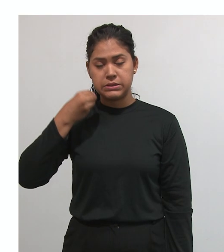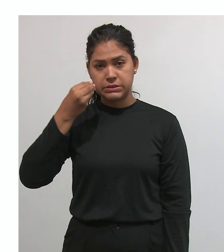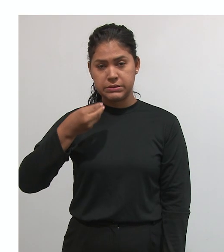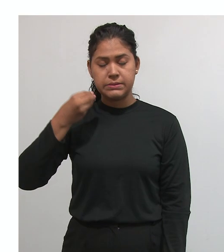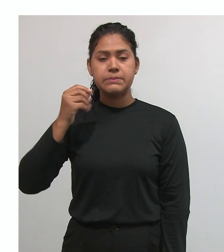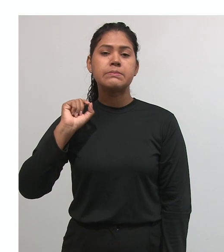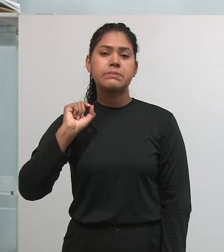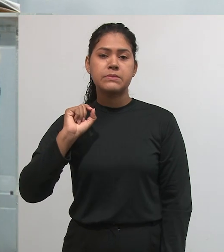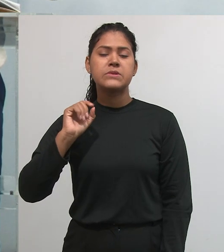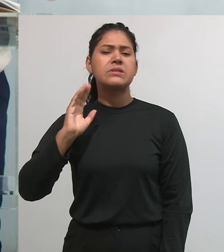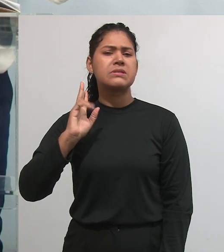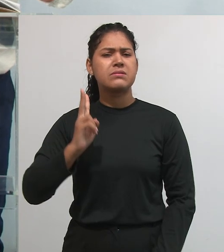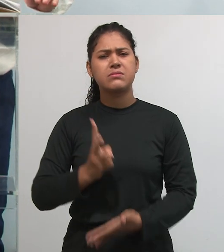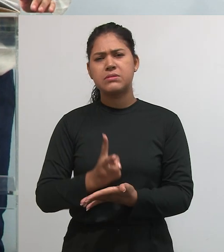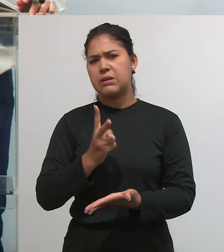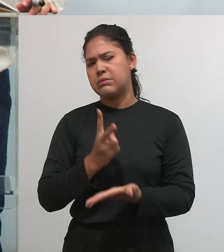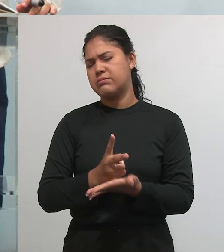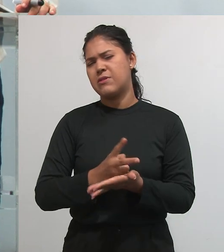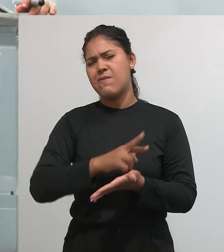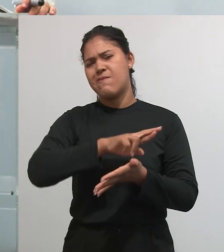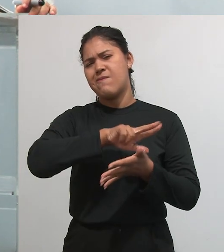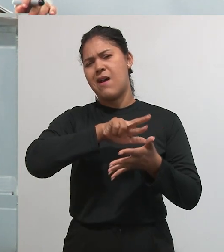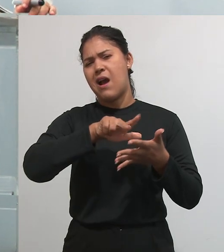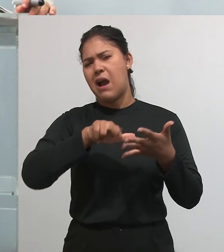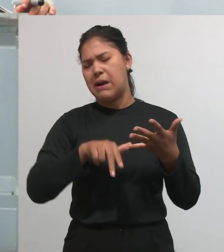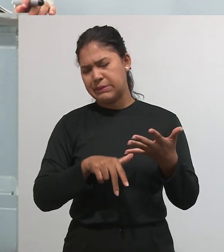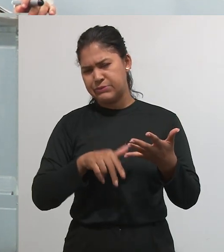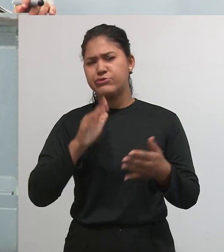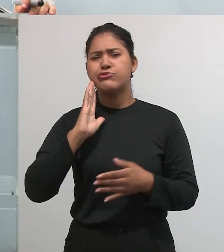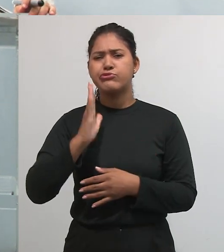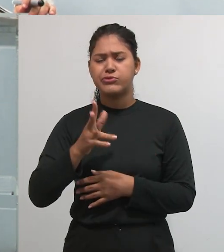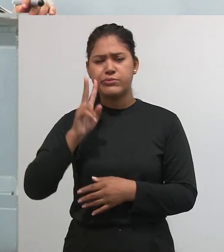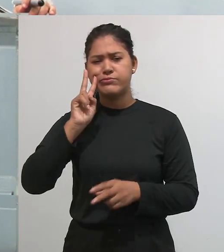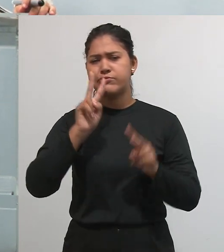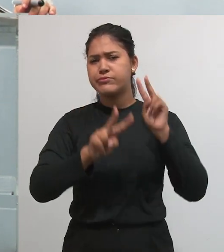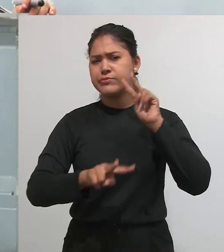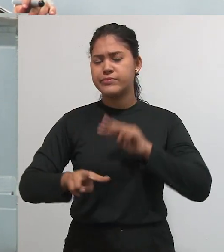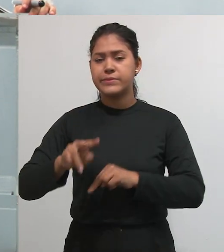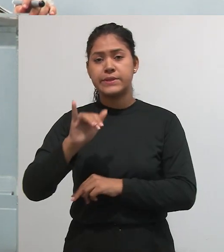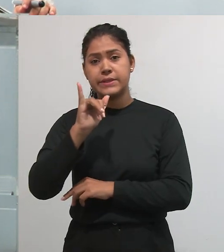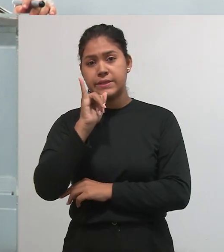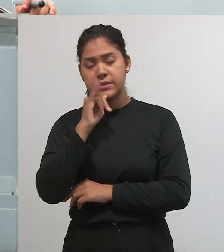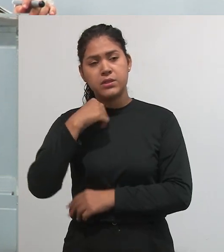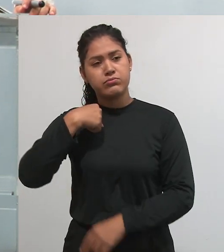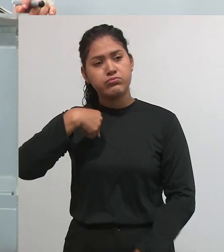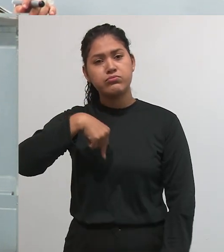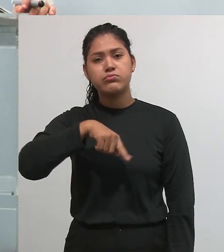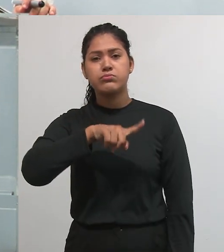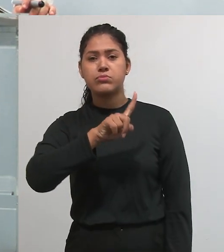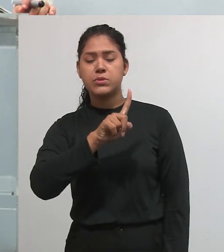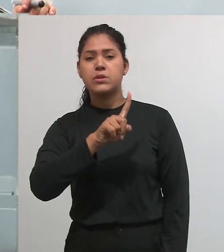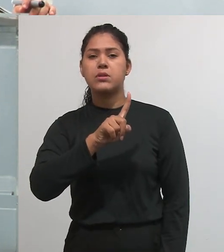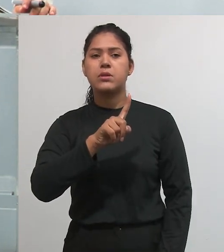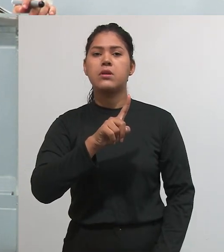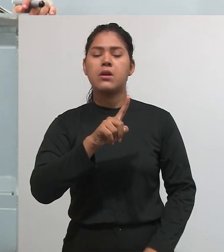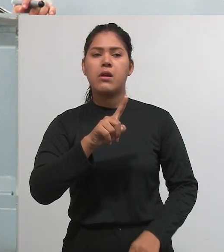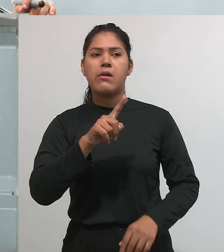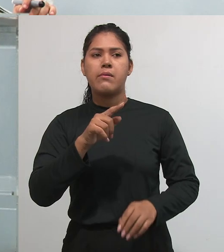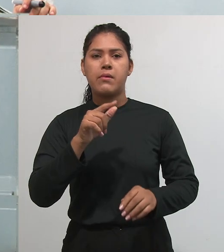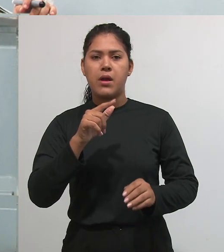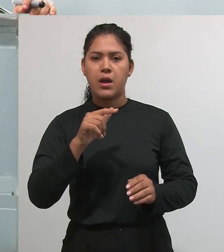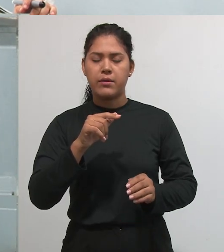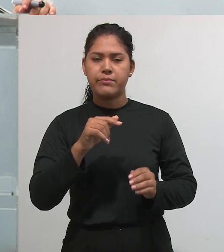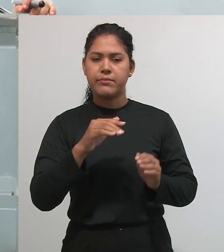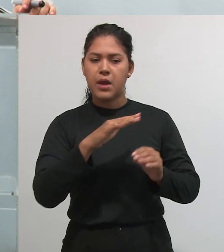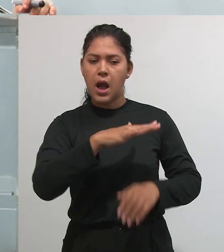experiência acontecem aos montes. Você foi, fez uma aula fantástica numa comunidade ribeirinha